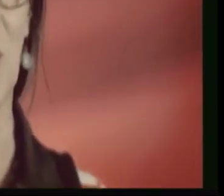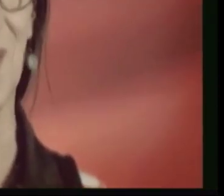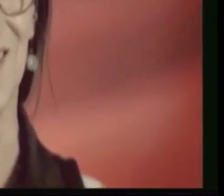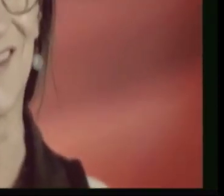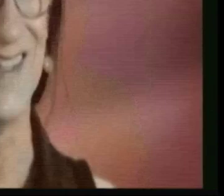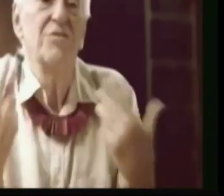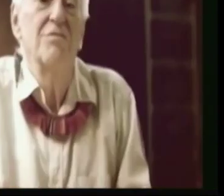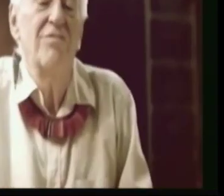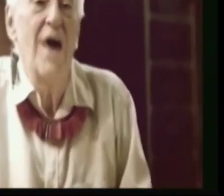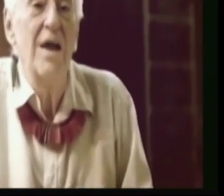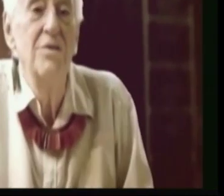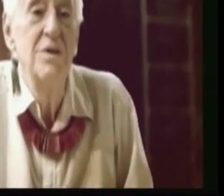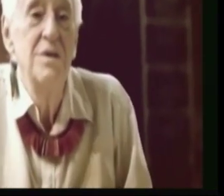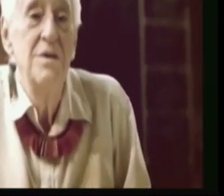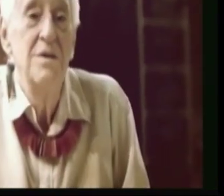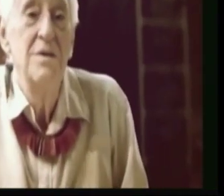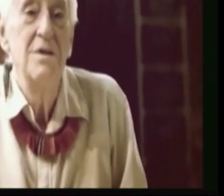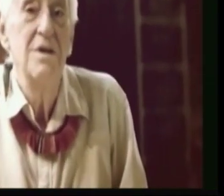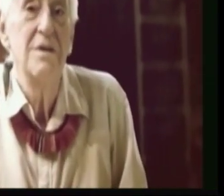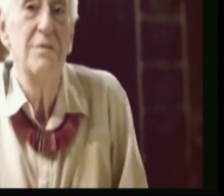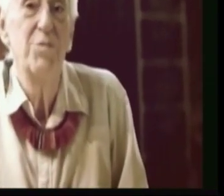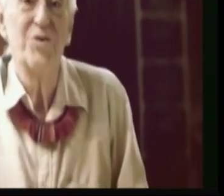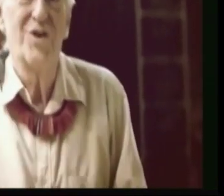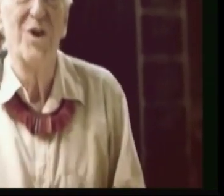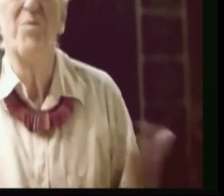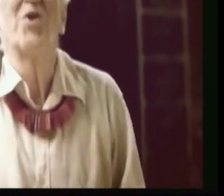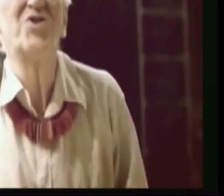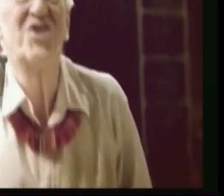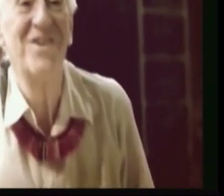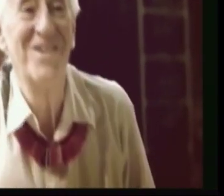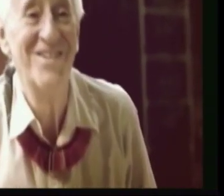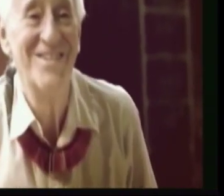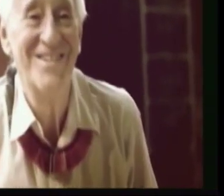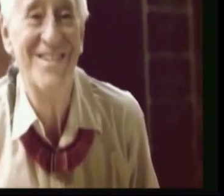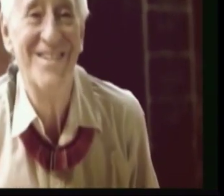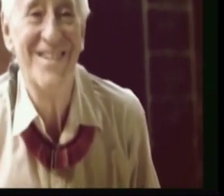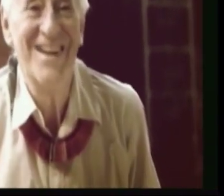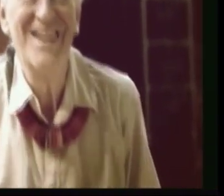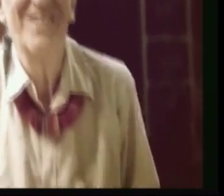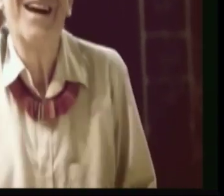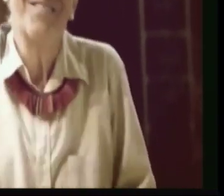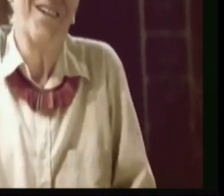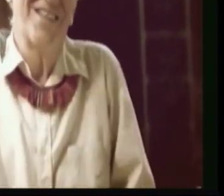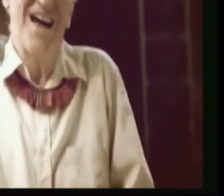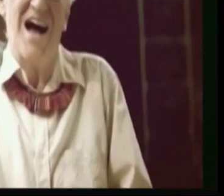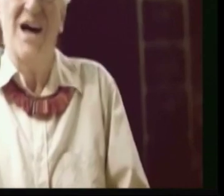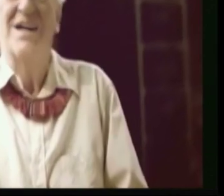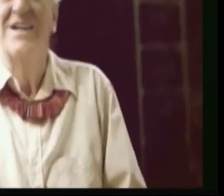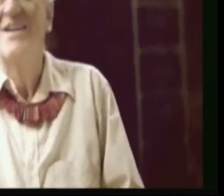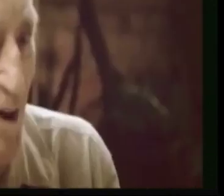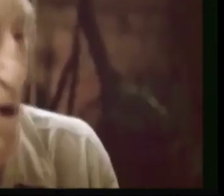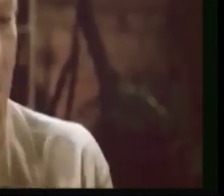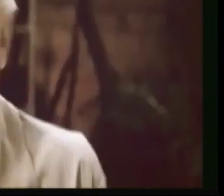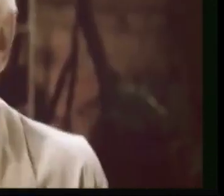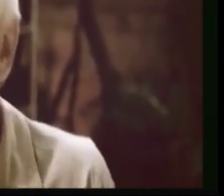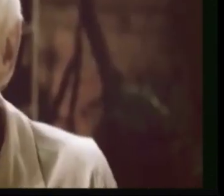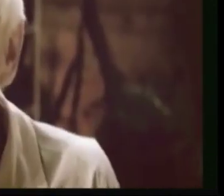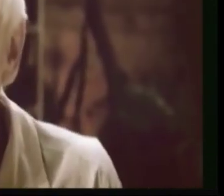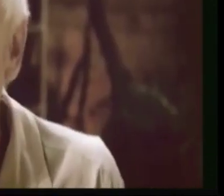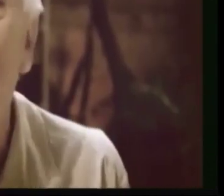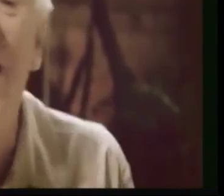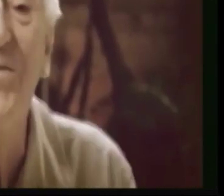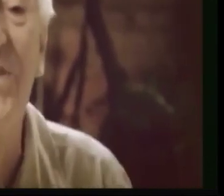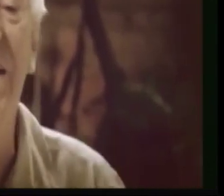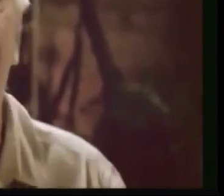descanso. Eu sou um velho buscando brotinho, querido rebrotar. Agora